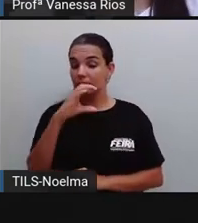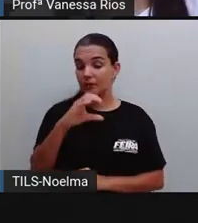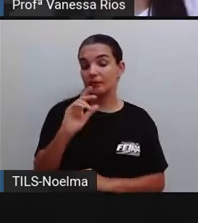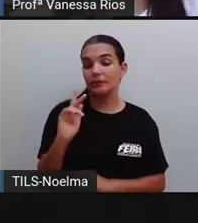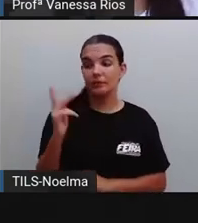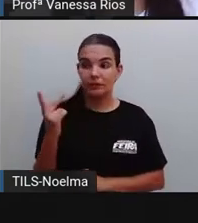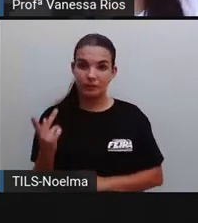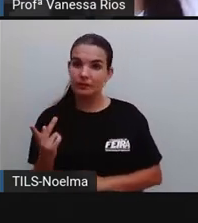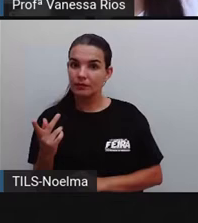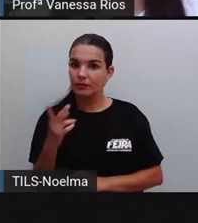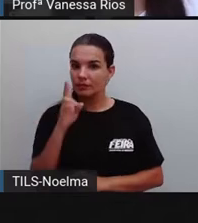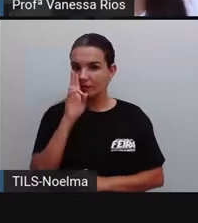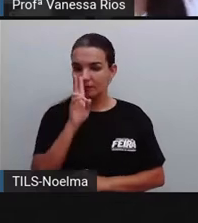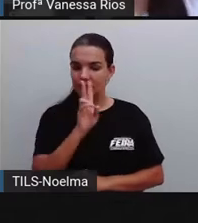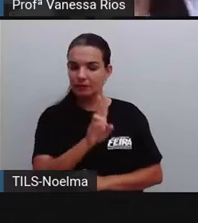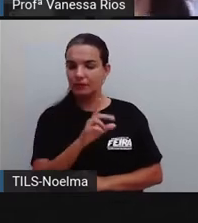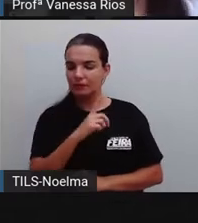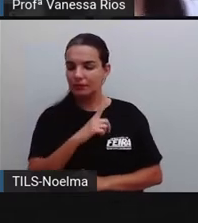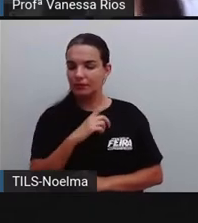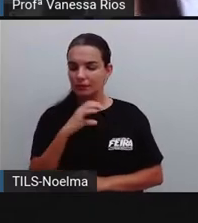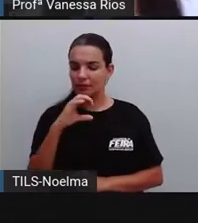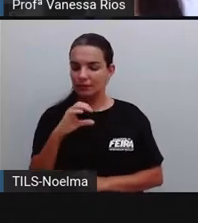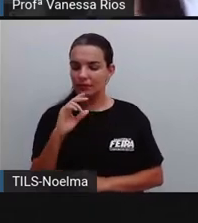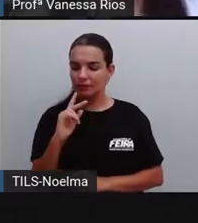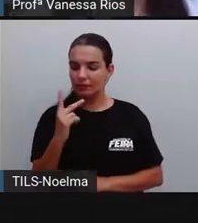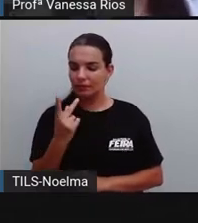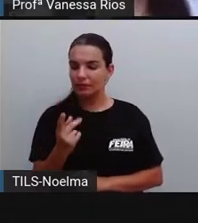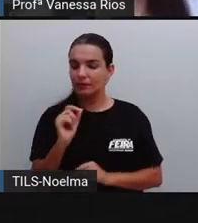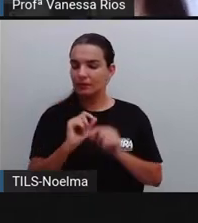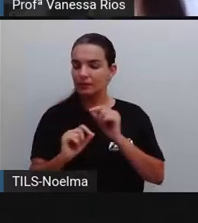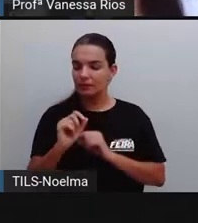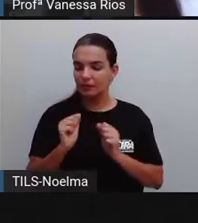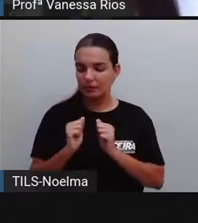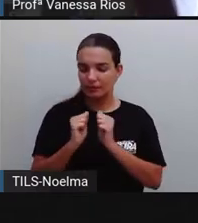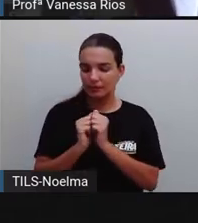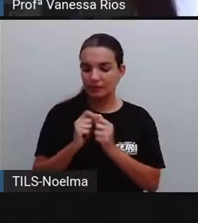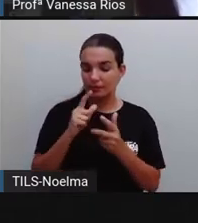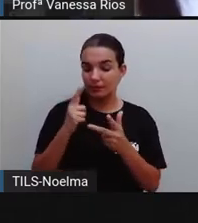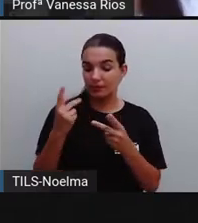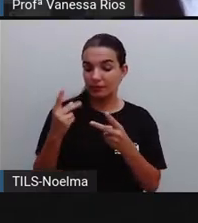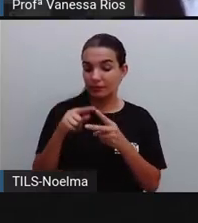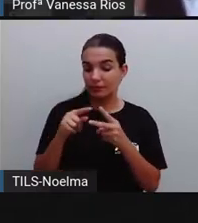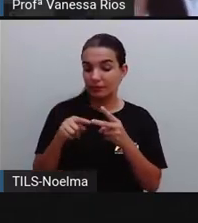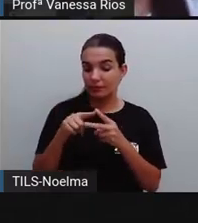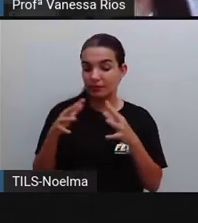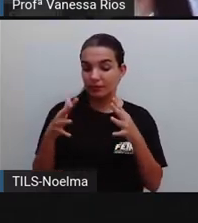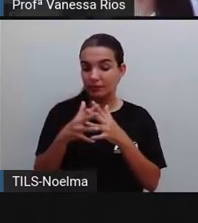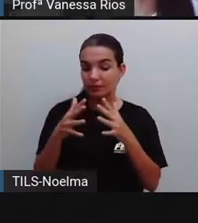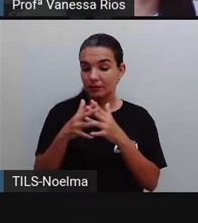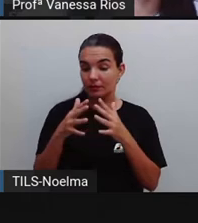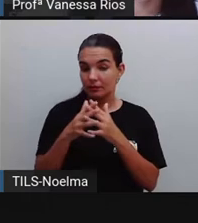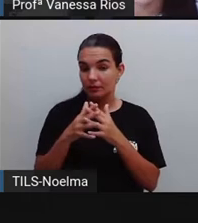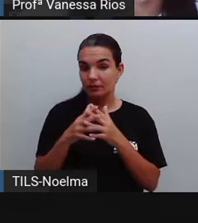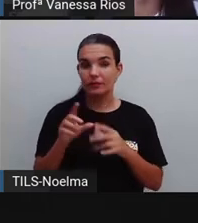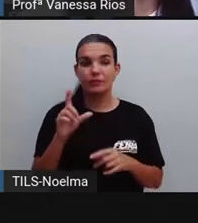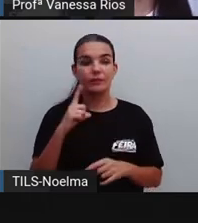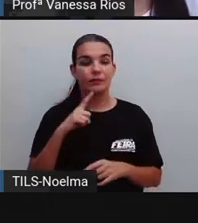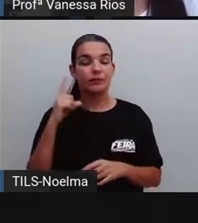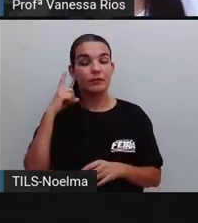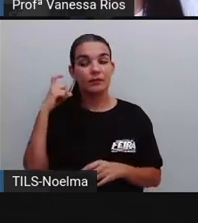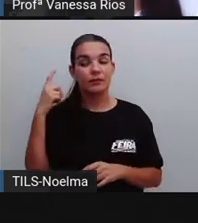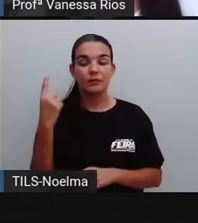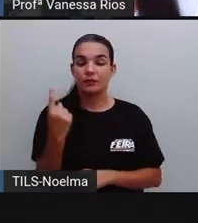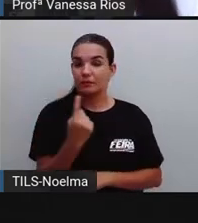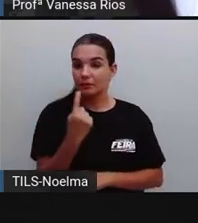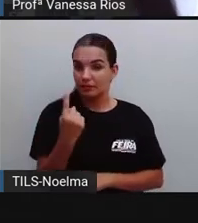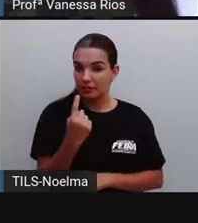E aí a gente observa que o CH, não é? É um dígrafo, é a junção aí de duas letras com o som de uma letra só. E